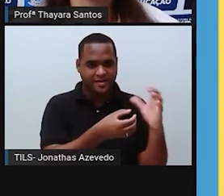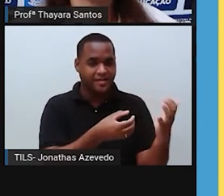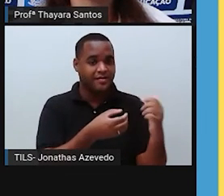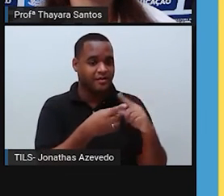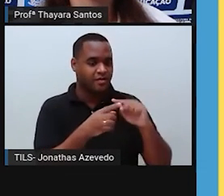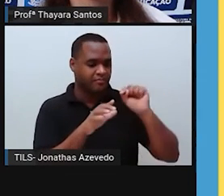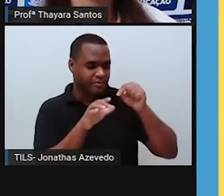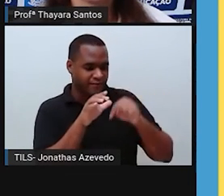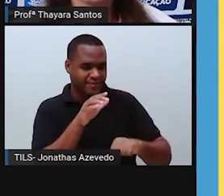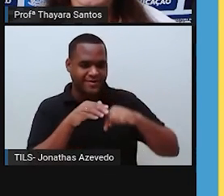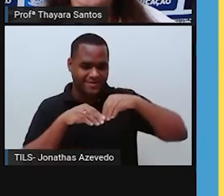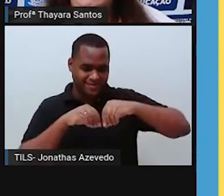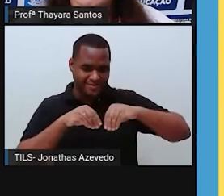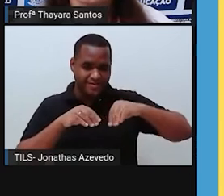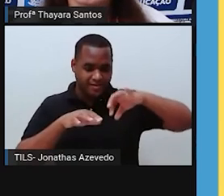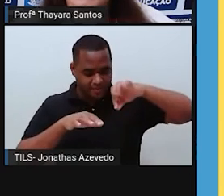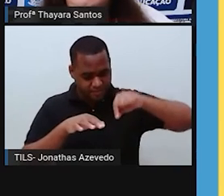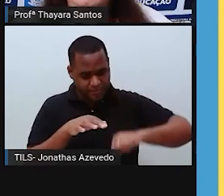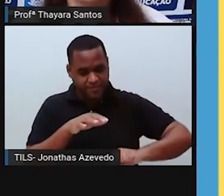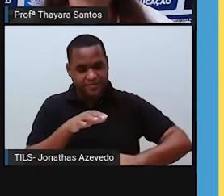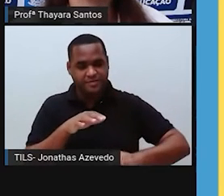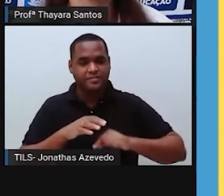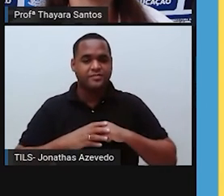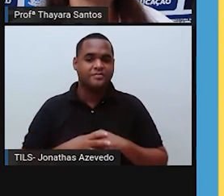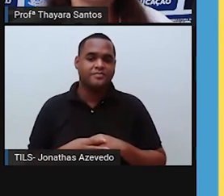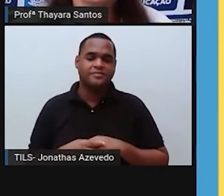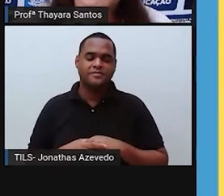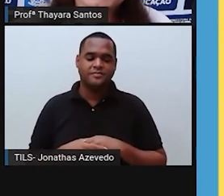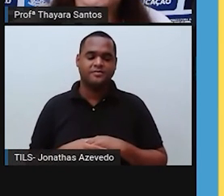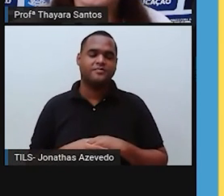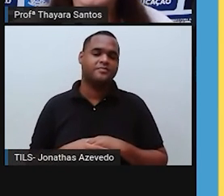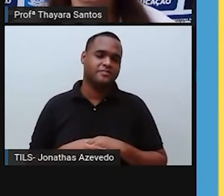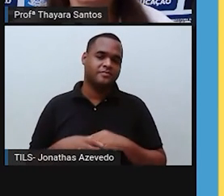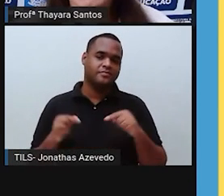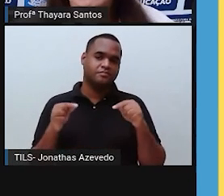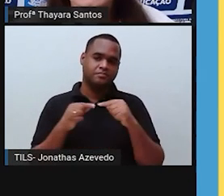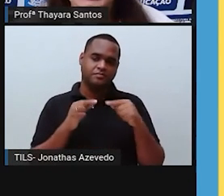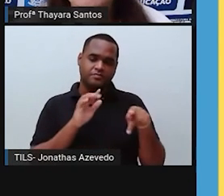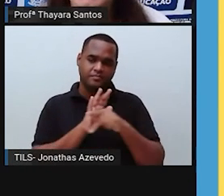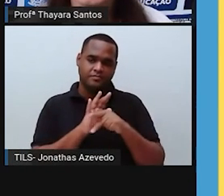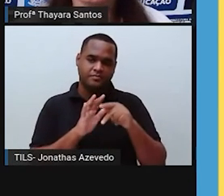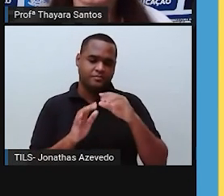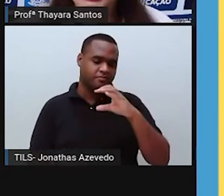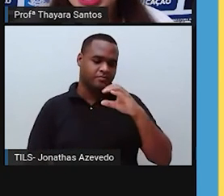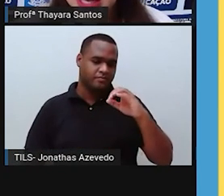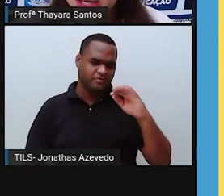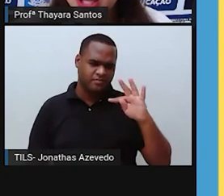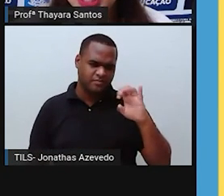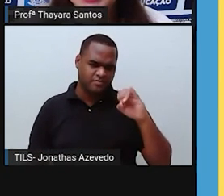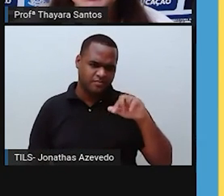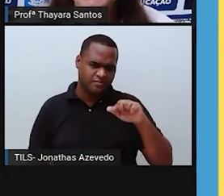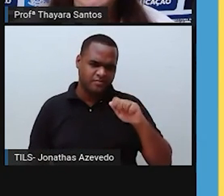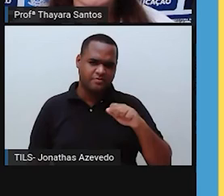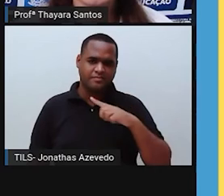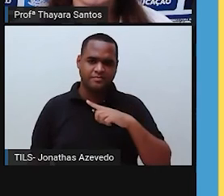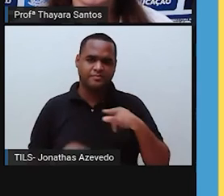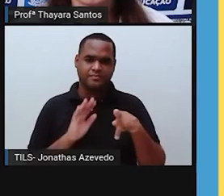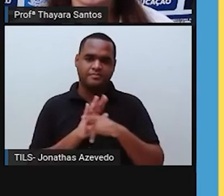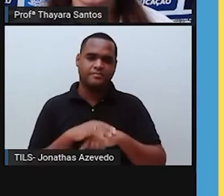profundas. Então, essa é a vegetação específica da caatinga, bem característica da caatinga.